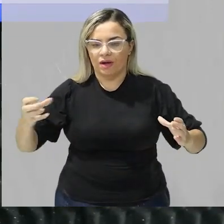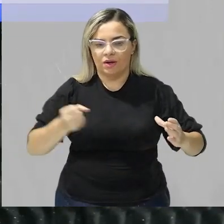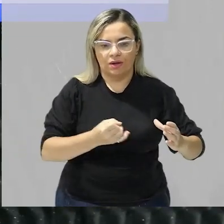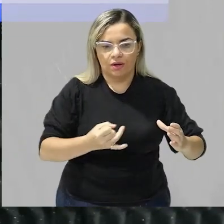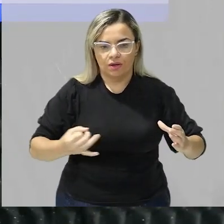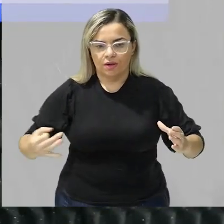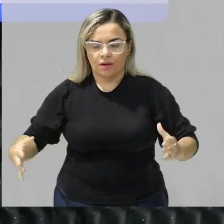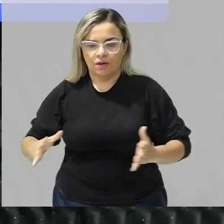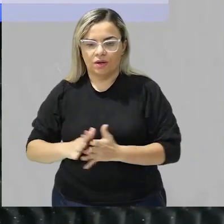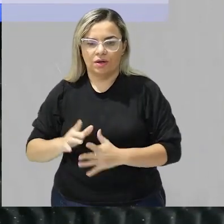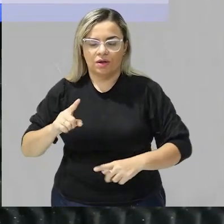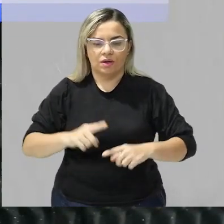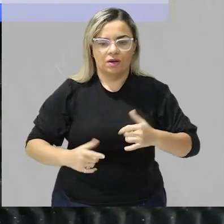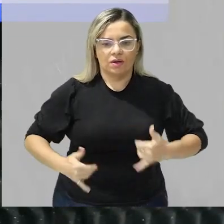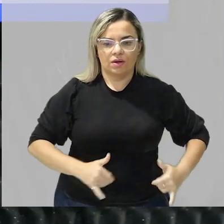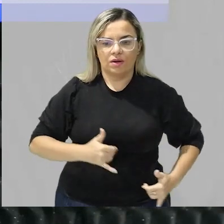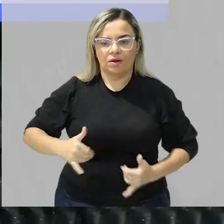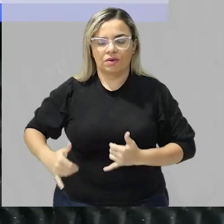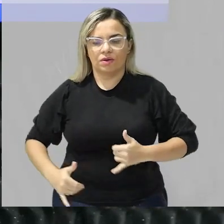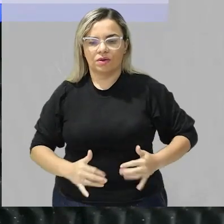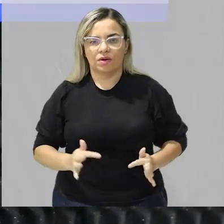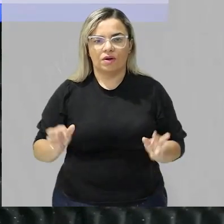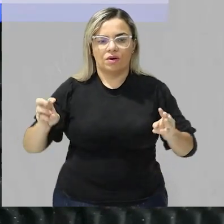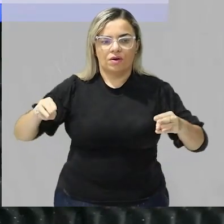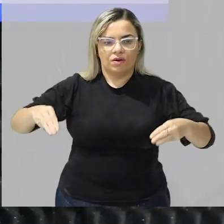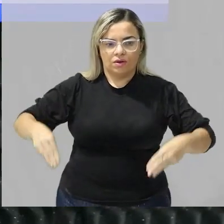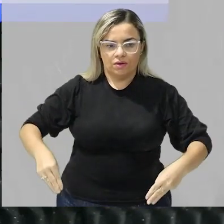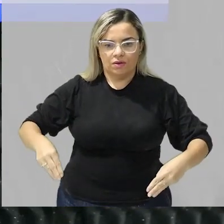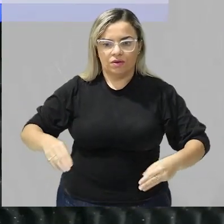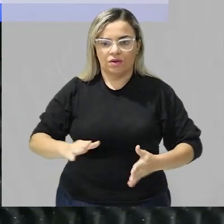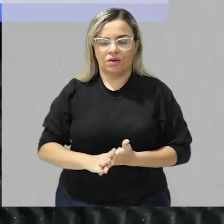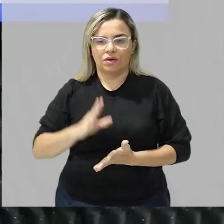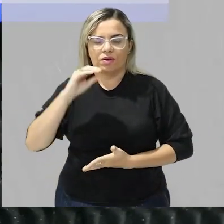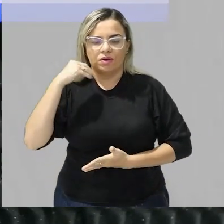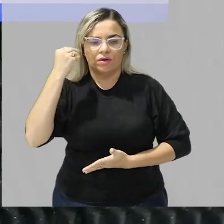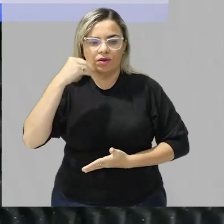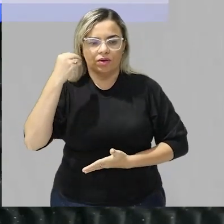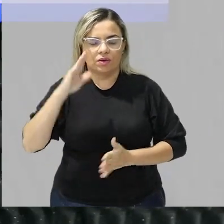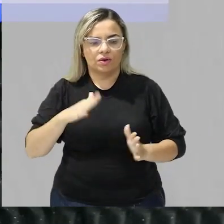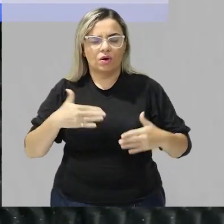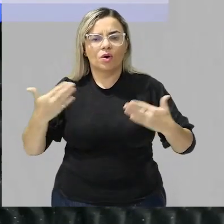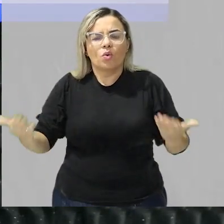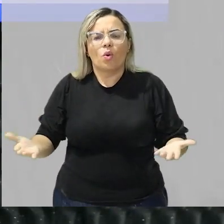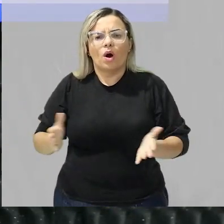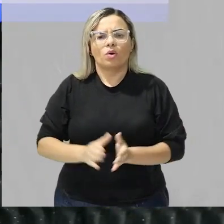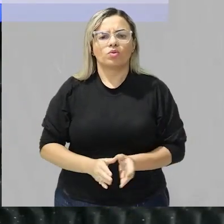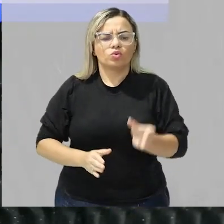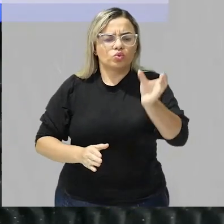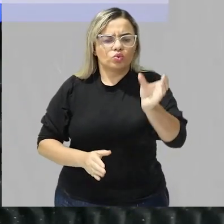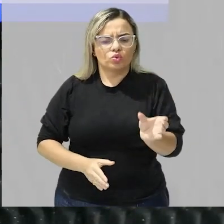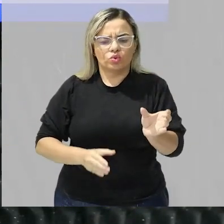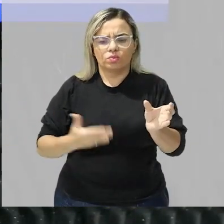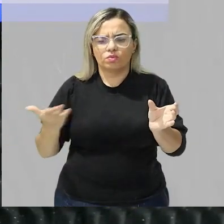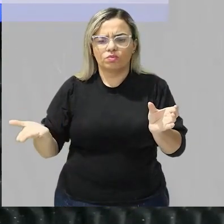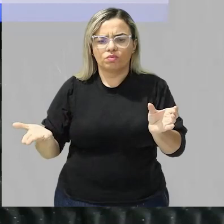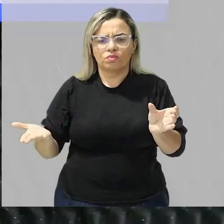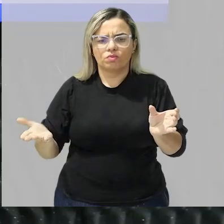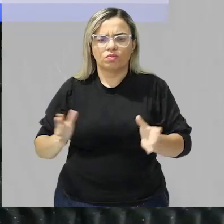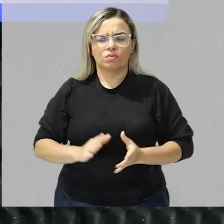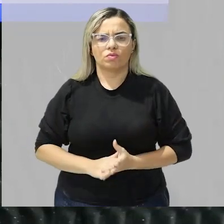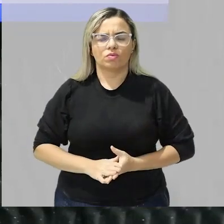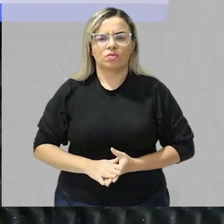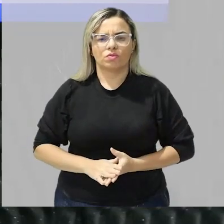produtos metabolizados ao final do teste foi obtido em qual tubo vamos lá